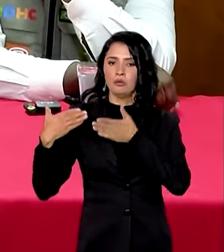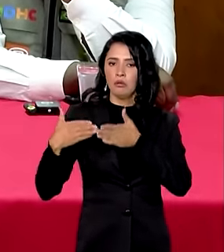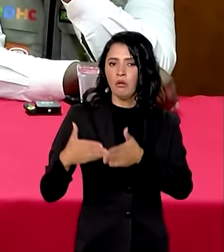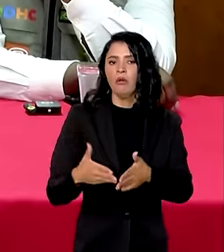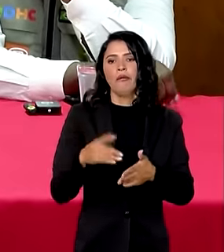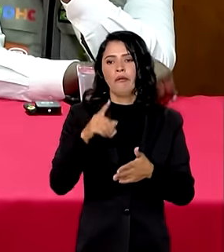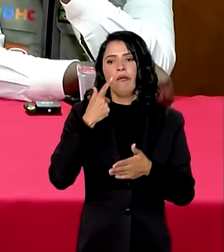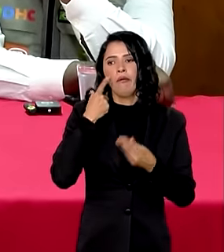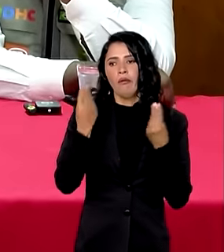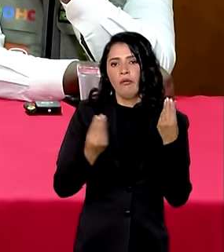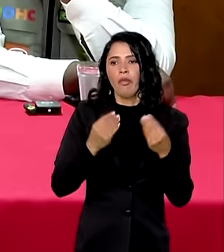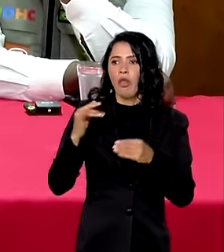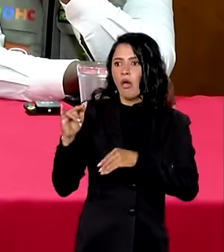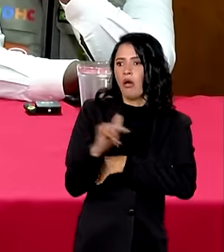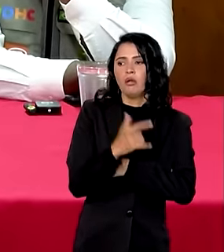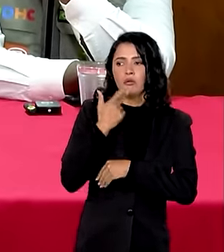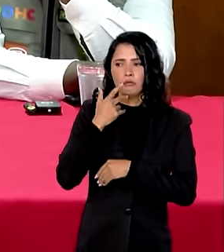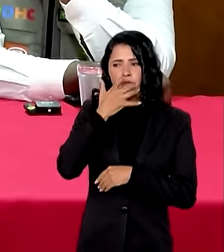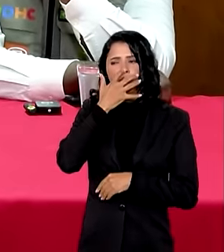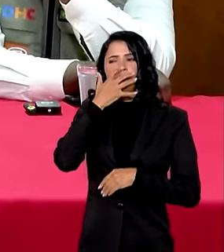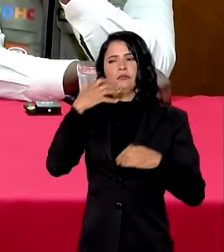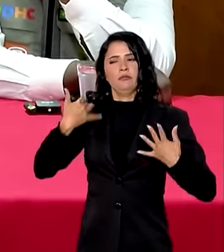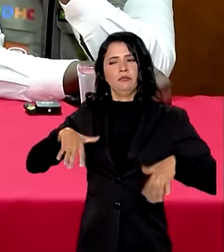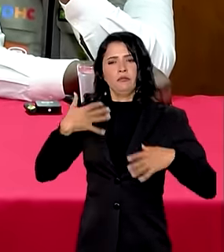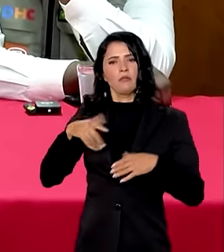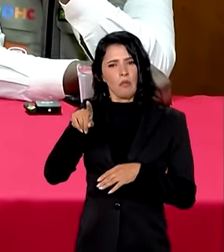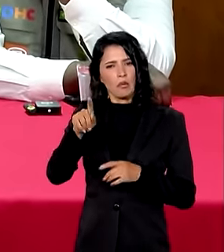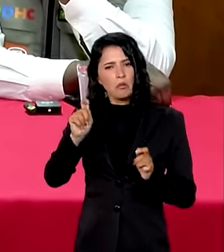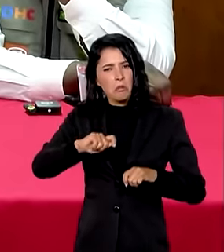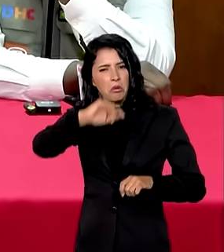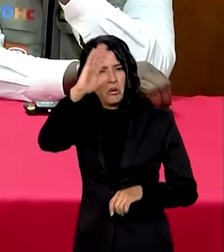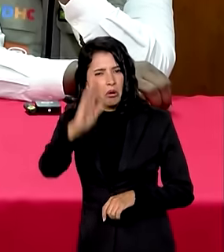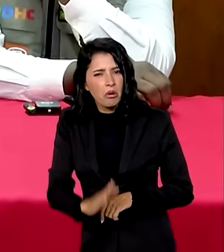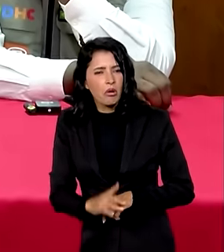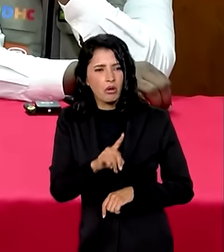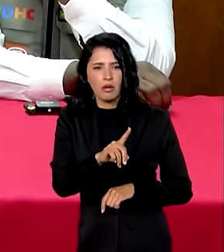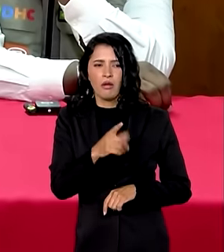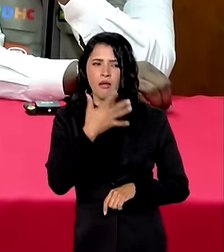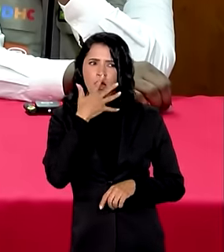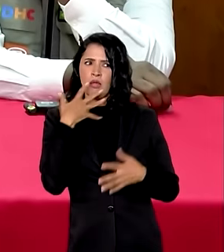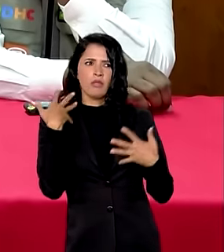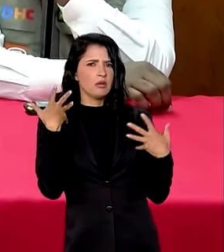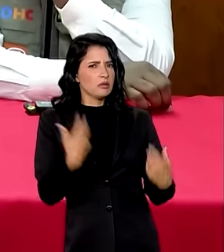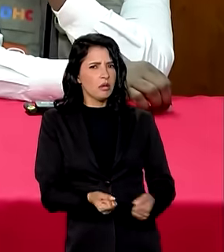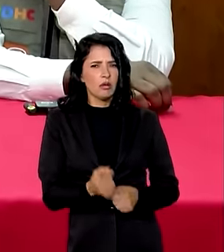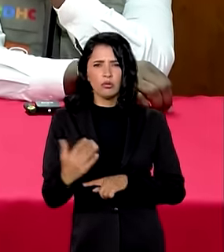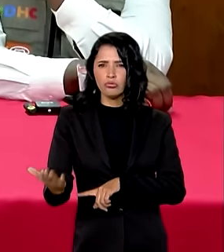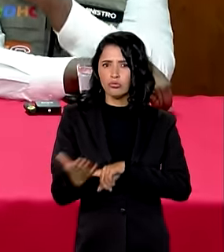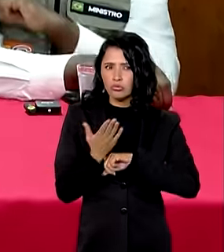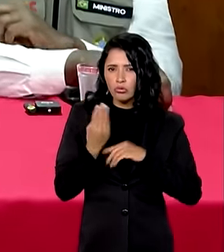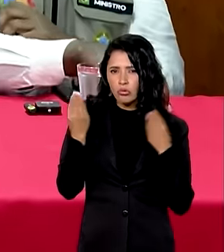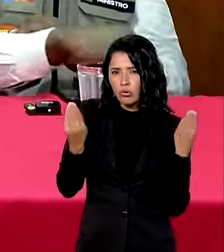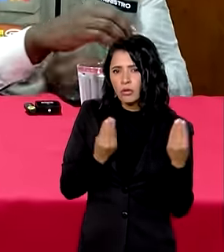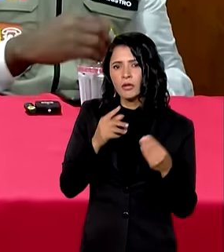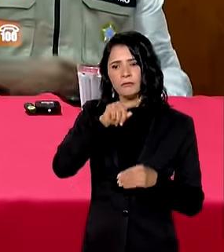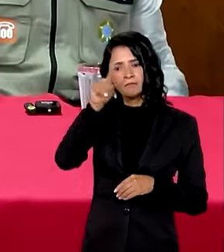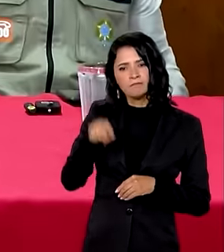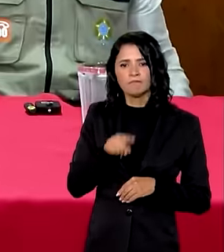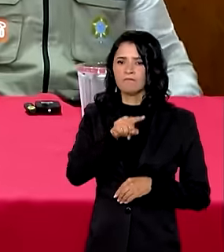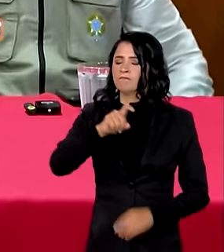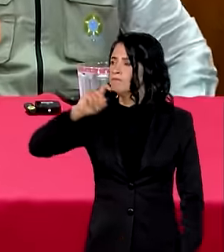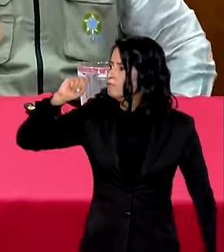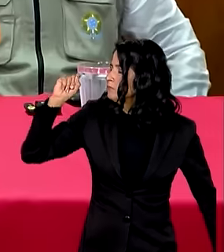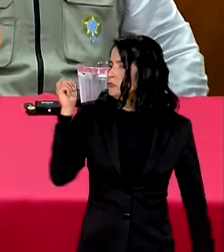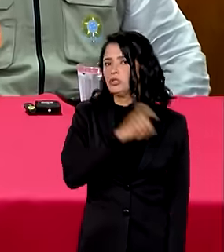levantando suspeitas de que o Brasil pudesse, de forma deliberada, não estar aceitando ajuda internacional. Isso é uma